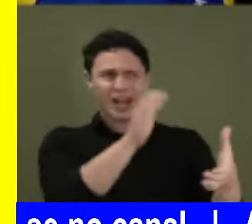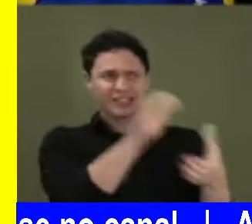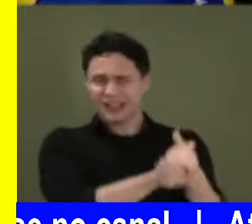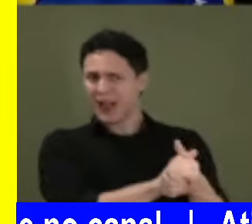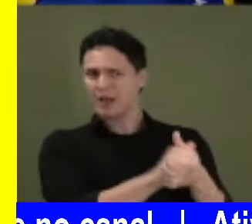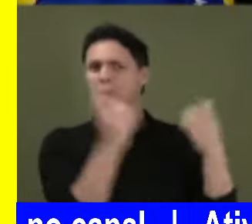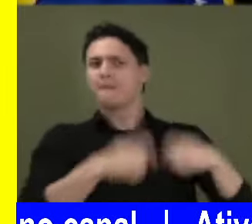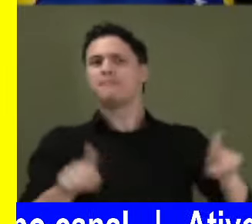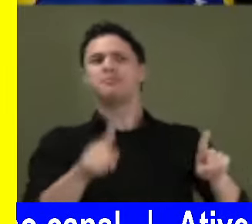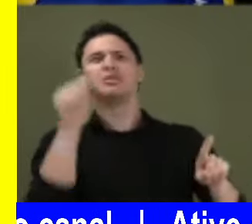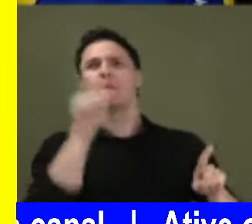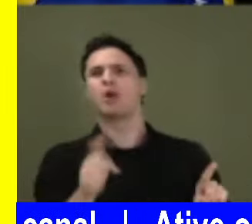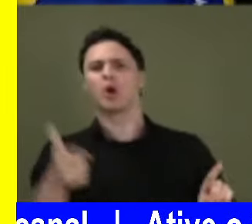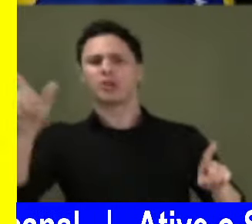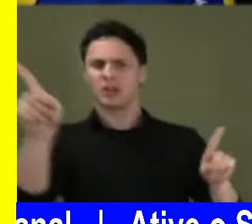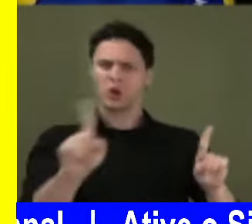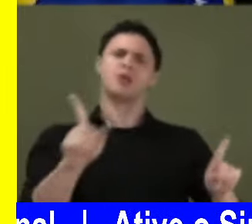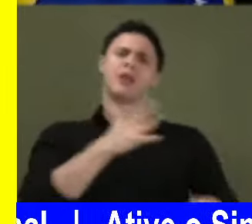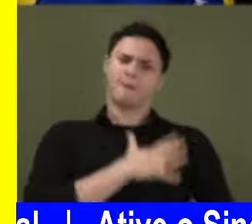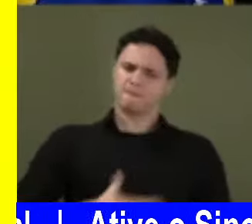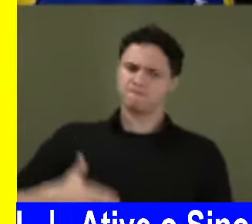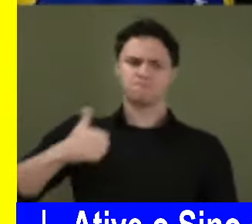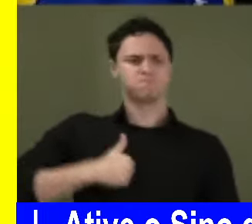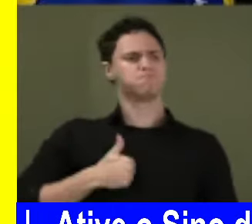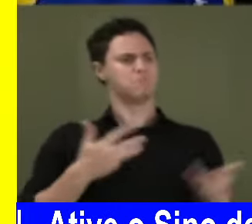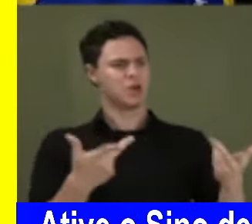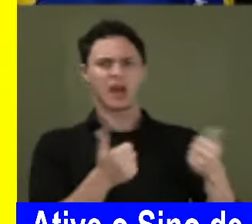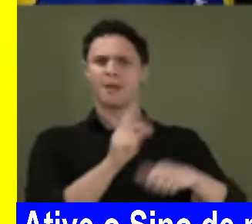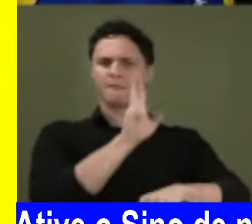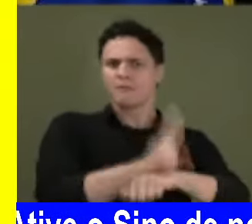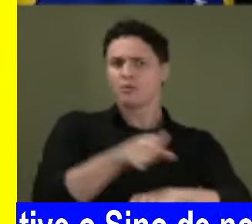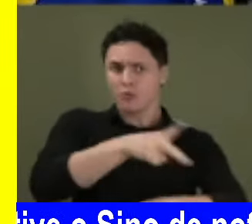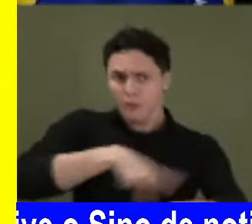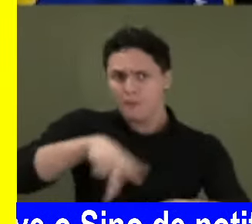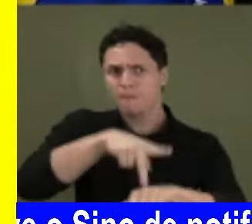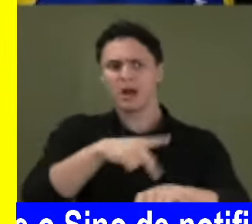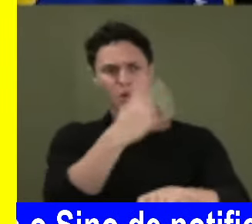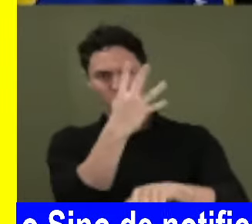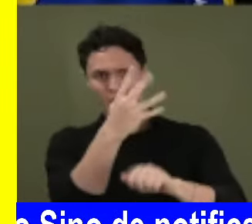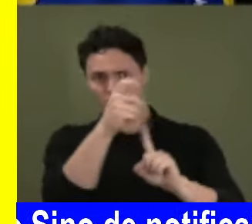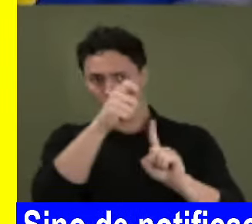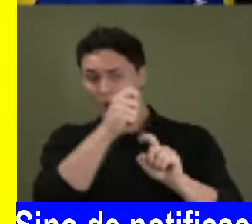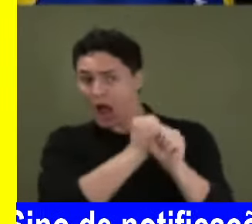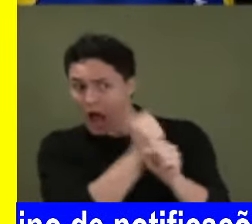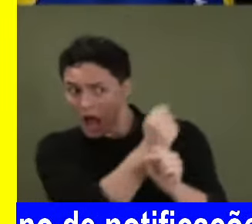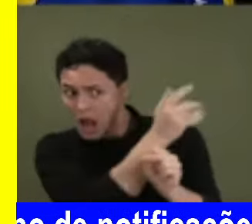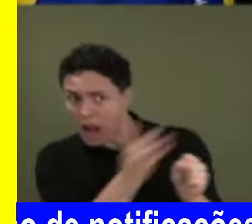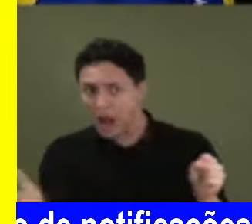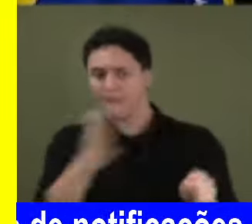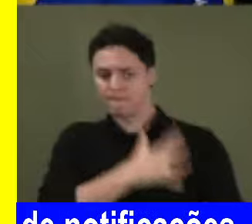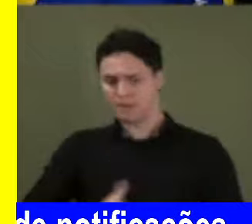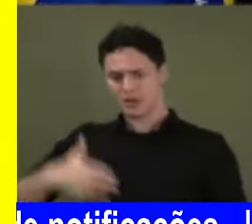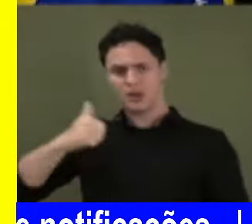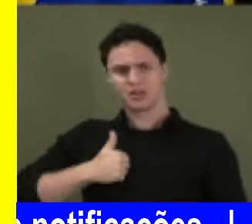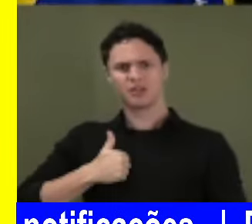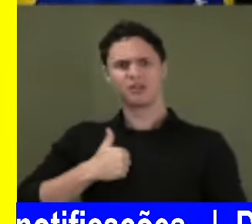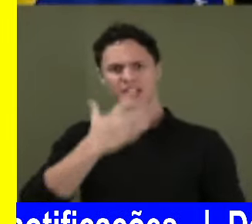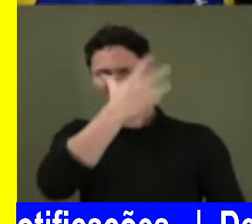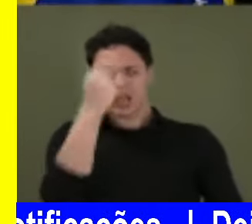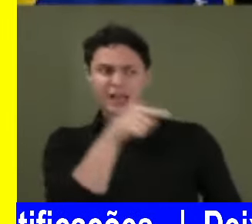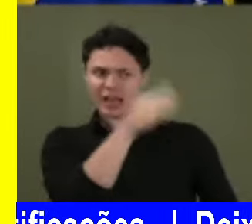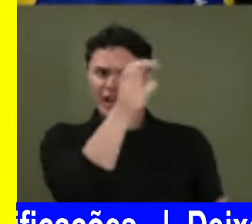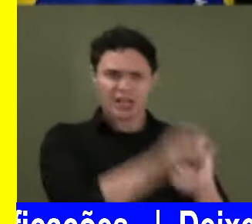e com uma excelente primeira-dama, que representou muito bem o país aqui, durante os quatro anos de primeira-dama. Esqueça, o homem é casado.